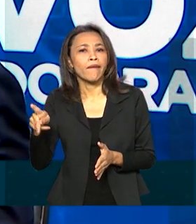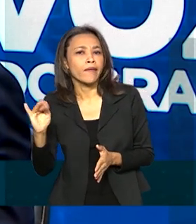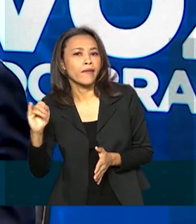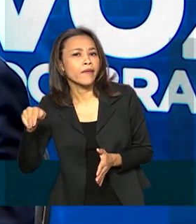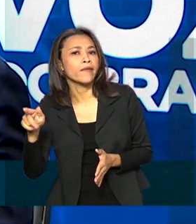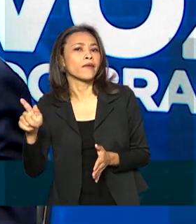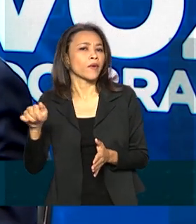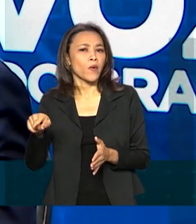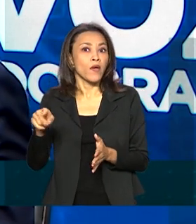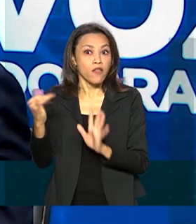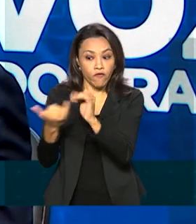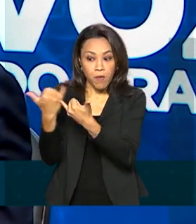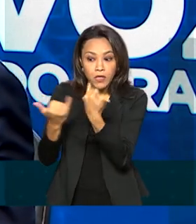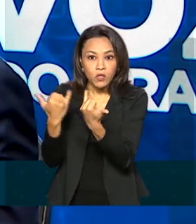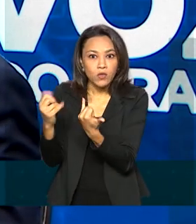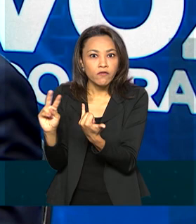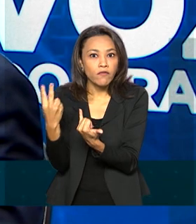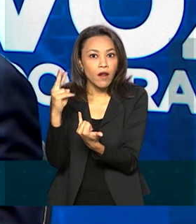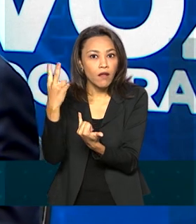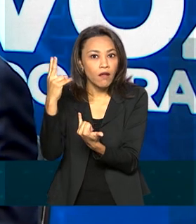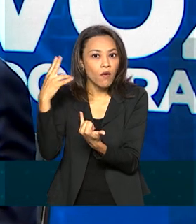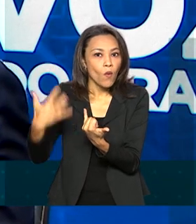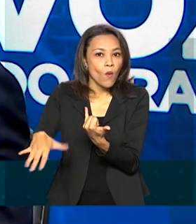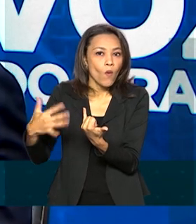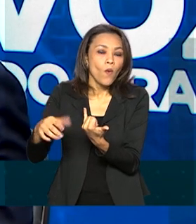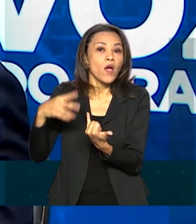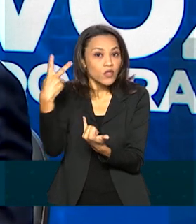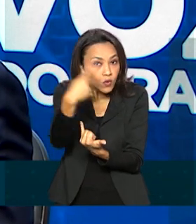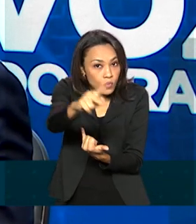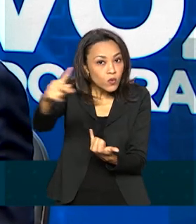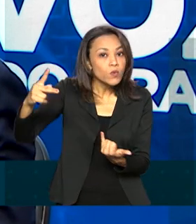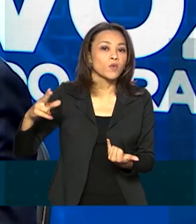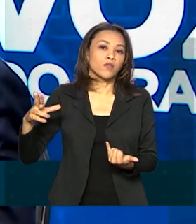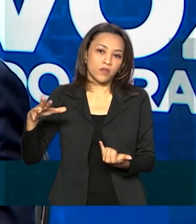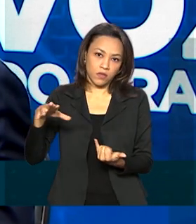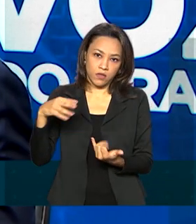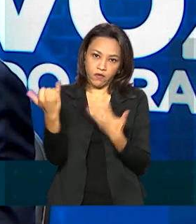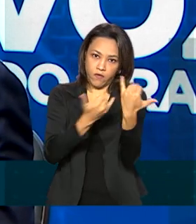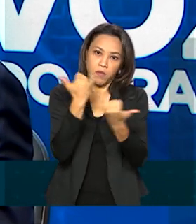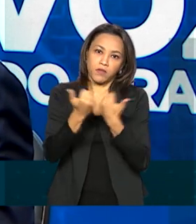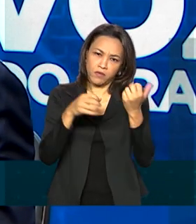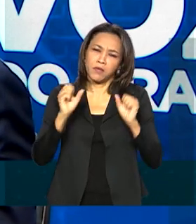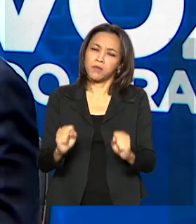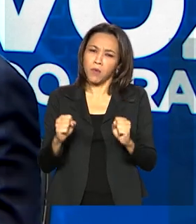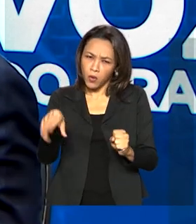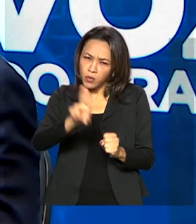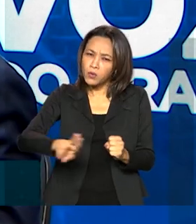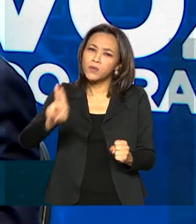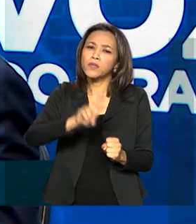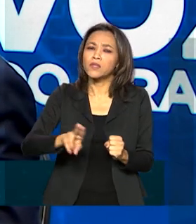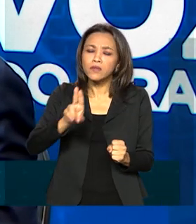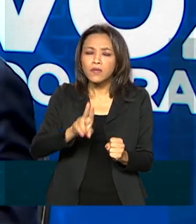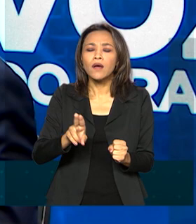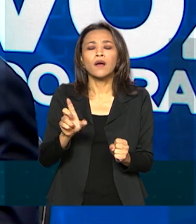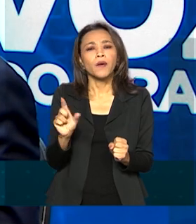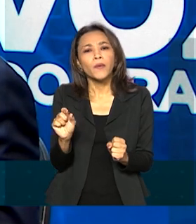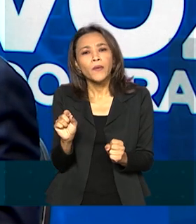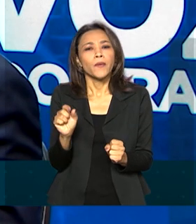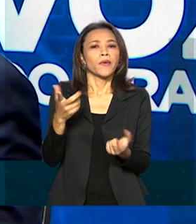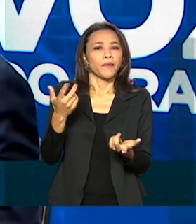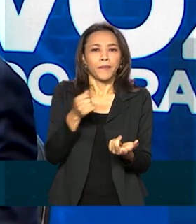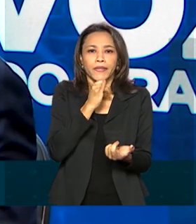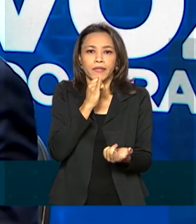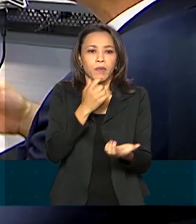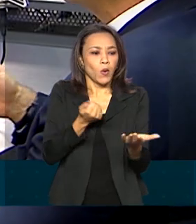bancos, na verdade, são informações suas. Então, você vai poder usar essas informações para o seu próprio benefício em termos de aquisição de